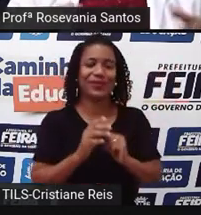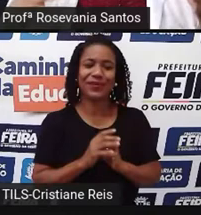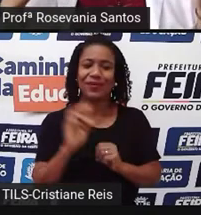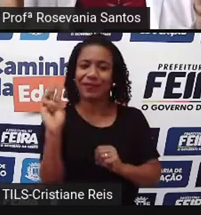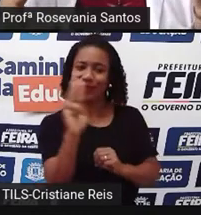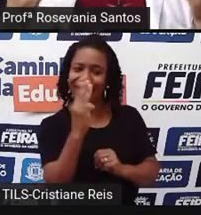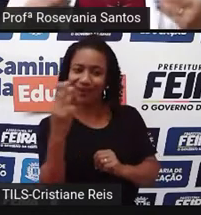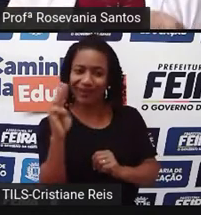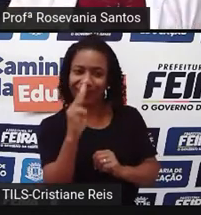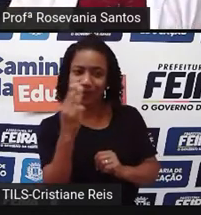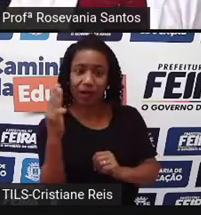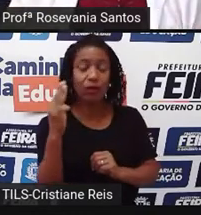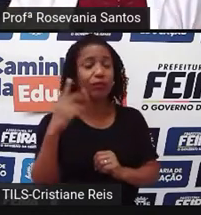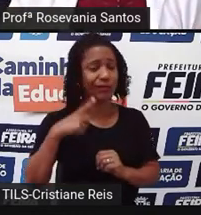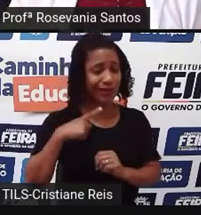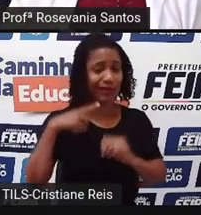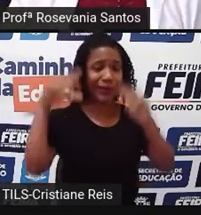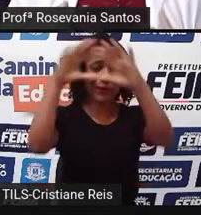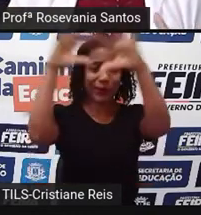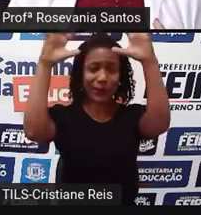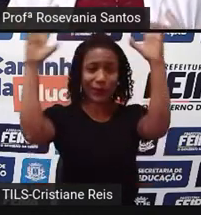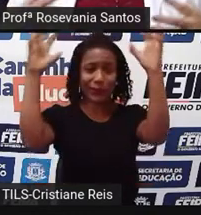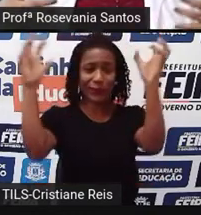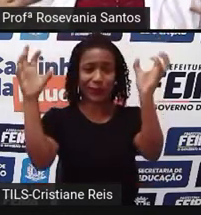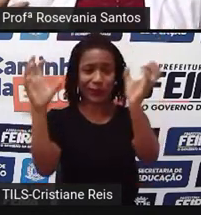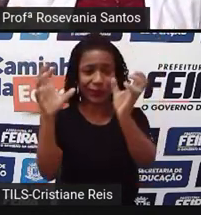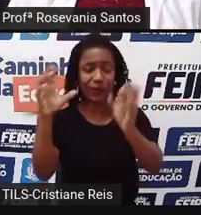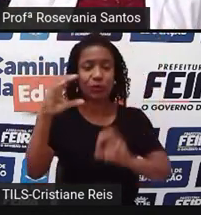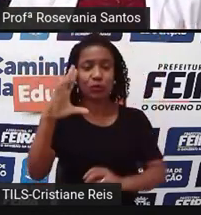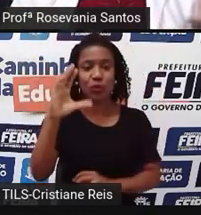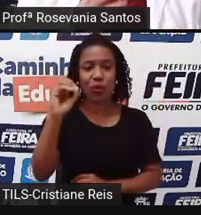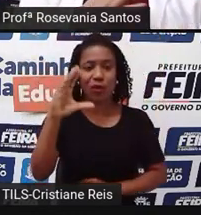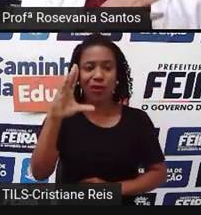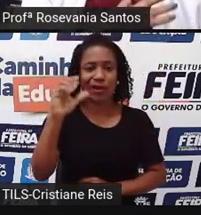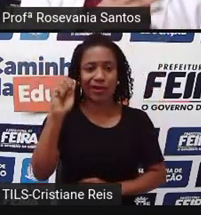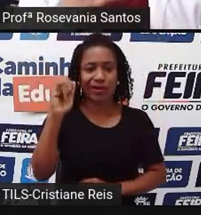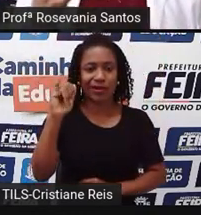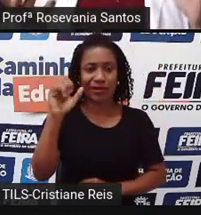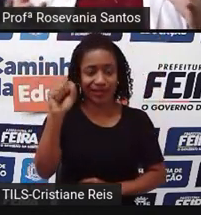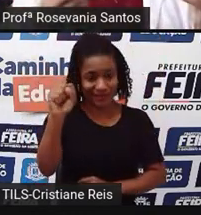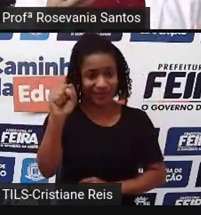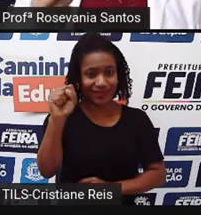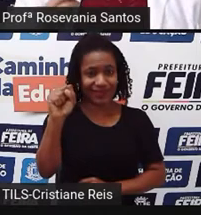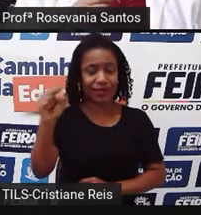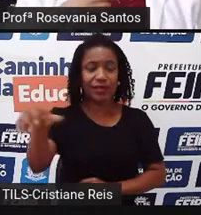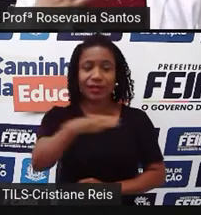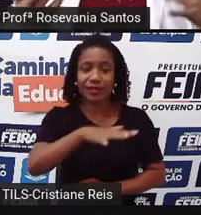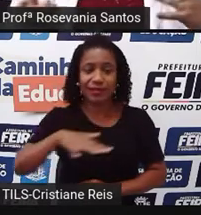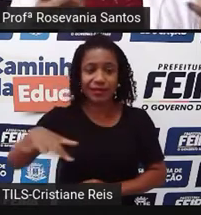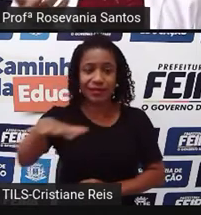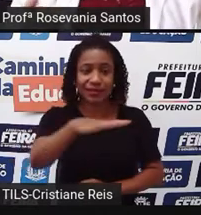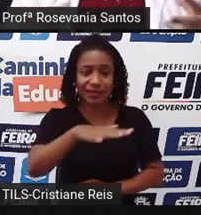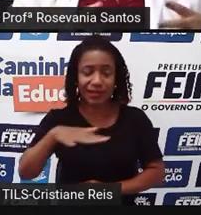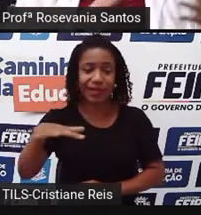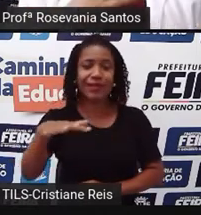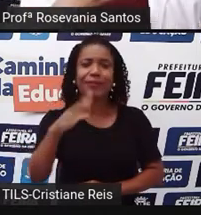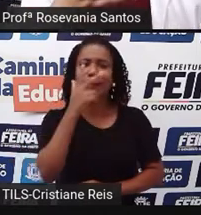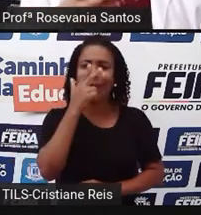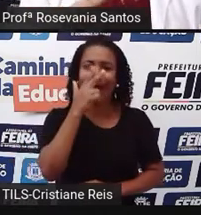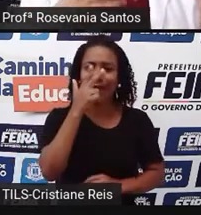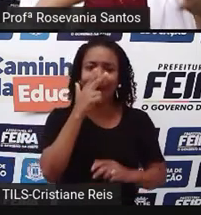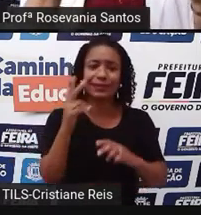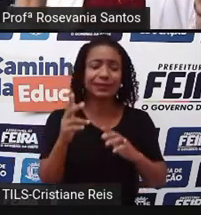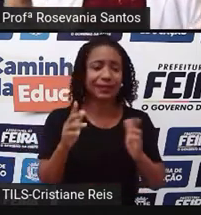Maranhão. Mas você vai perceber que essa área, ela é quase que uma, vamos dizer assim, né? Uma zona de transição